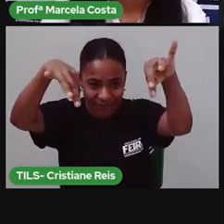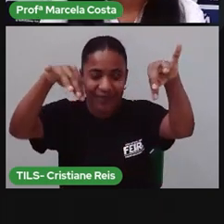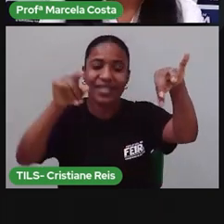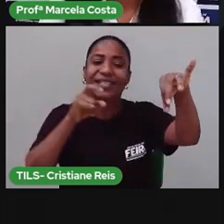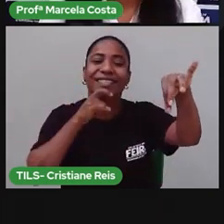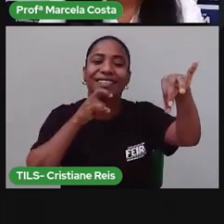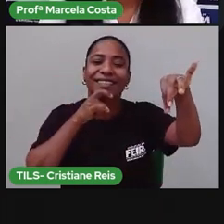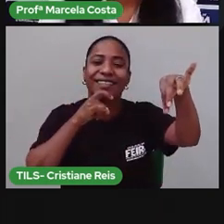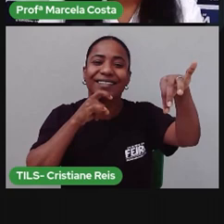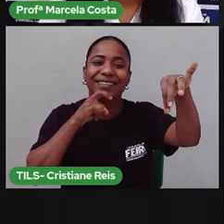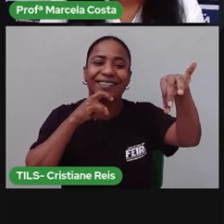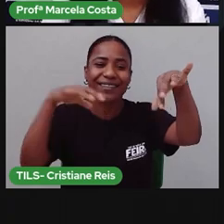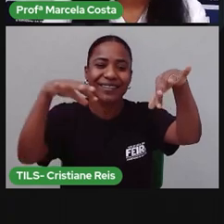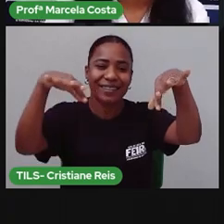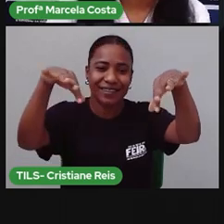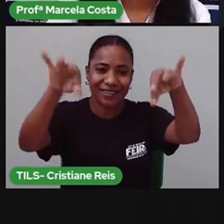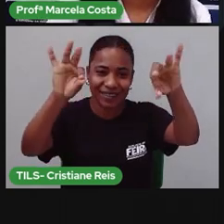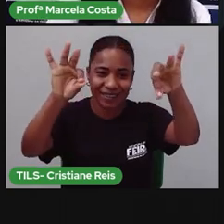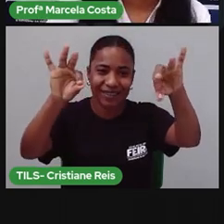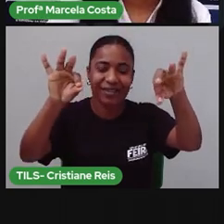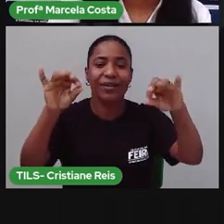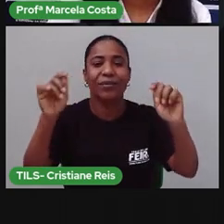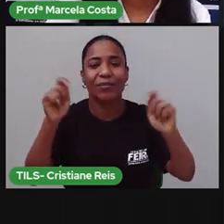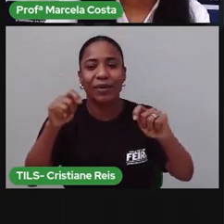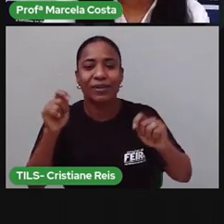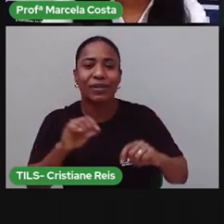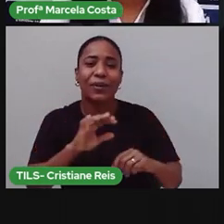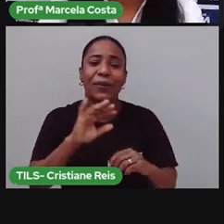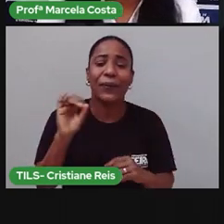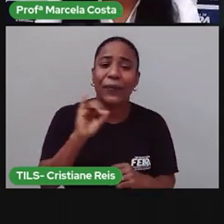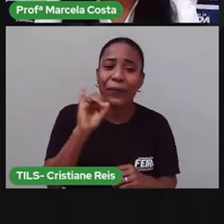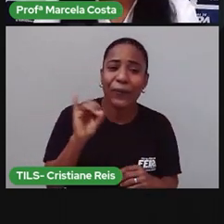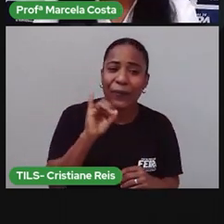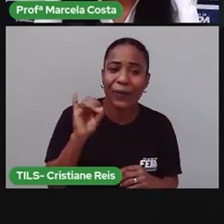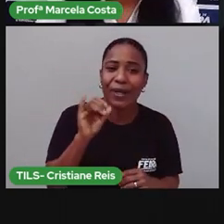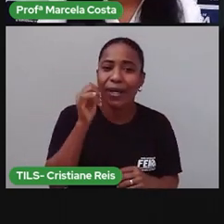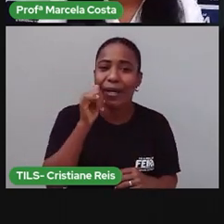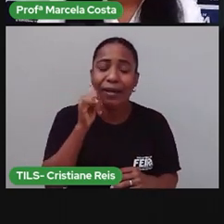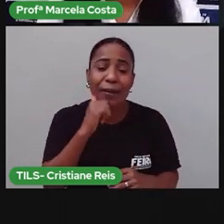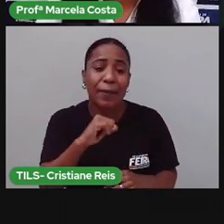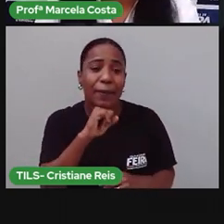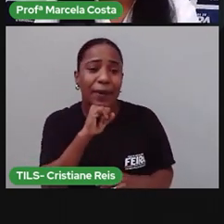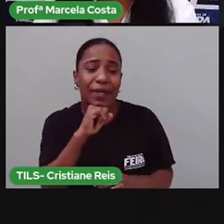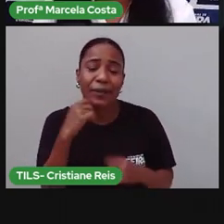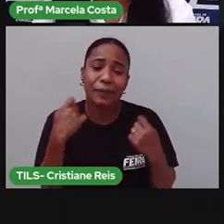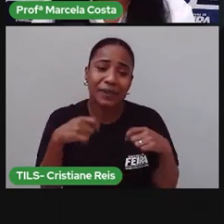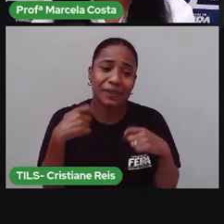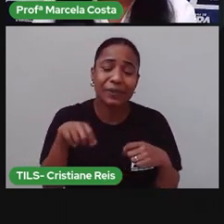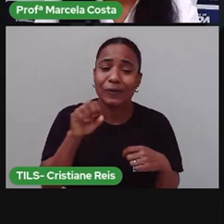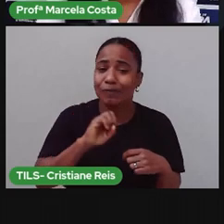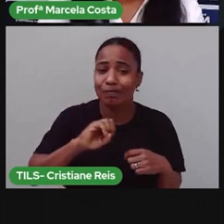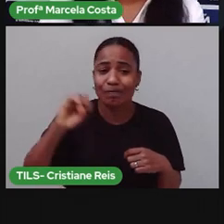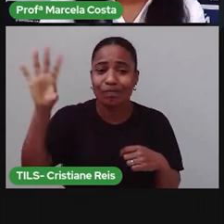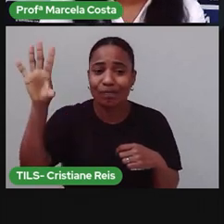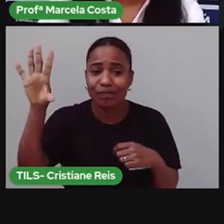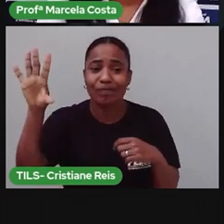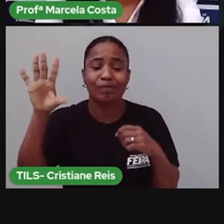geladeira, por exemplo. Deixar um recado para a mamãe, ó, mamãe, eu vou precisar sair, vou visitar meu coleguinha.